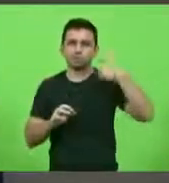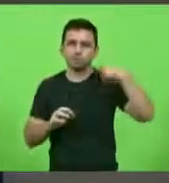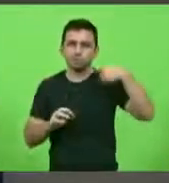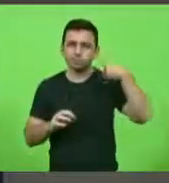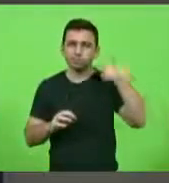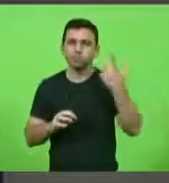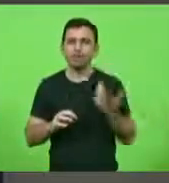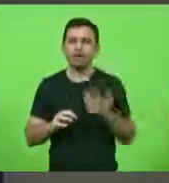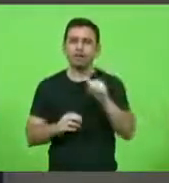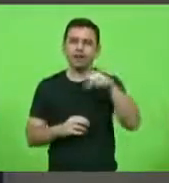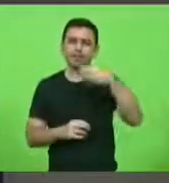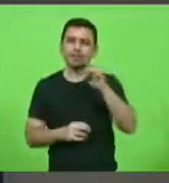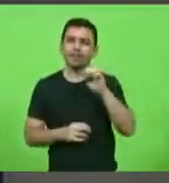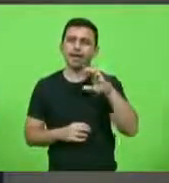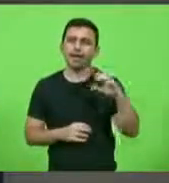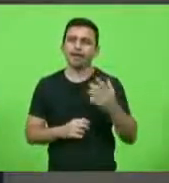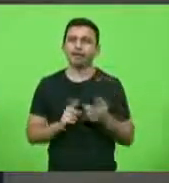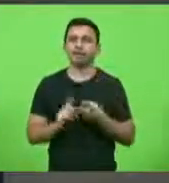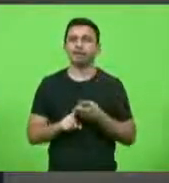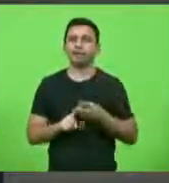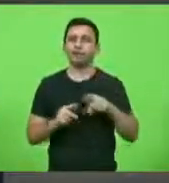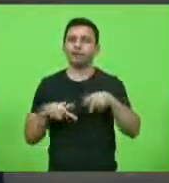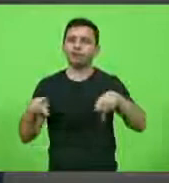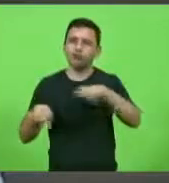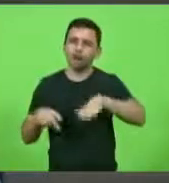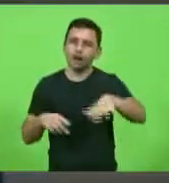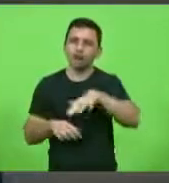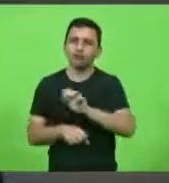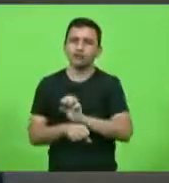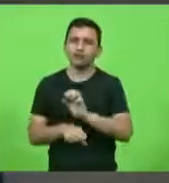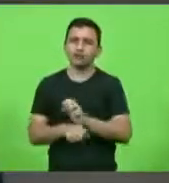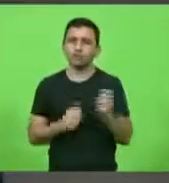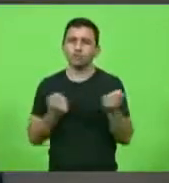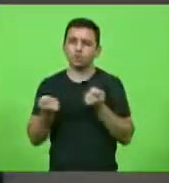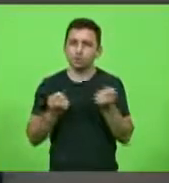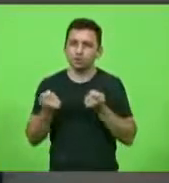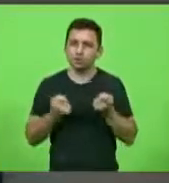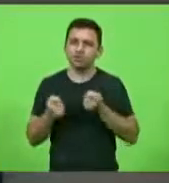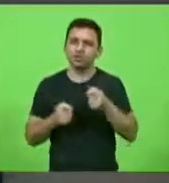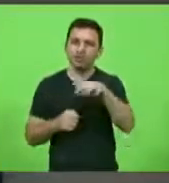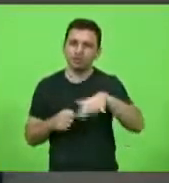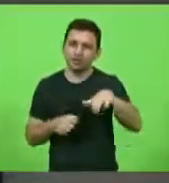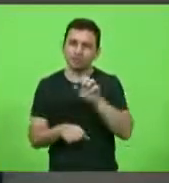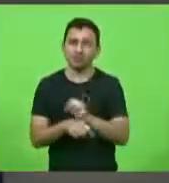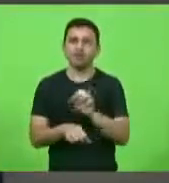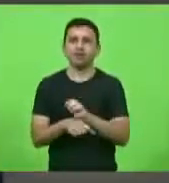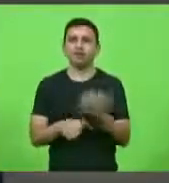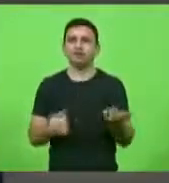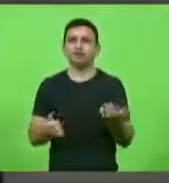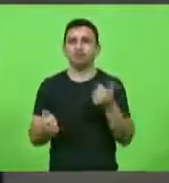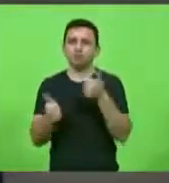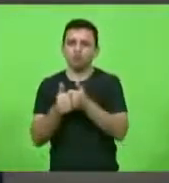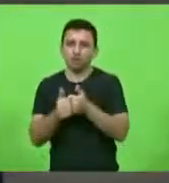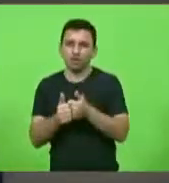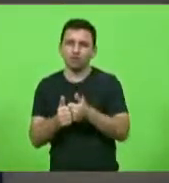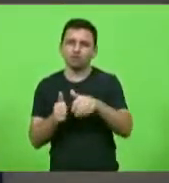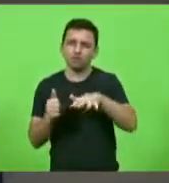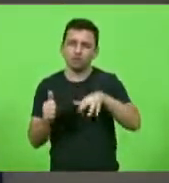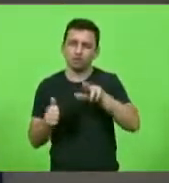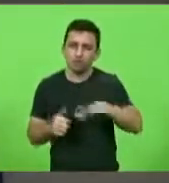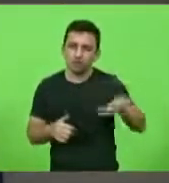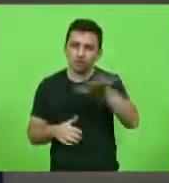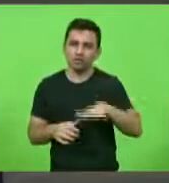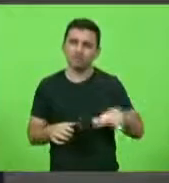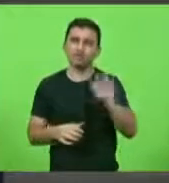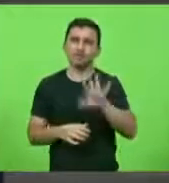o ANTAC Procuradoria Geral do Estado a Controladoria Geral do Estado Tribunal Regional Federal todos envolvidos